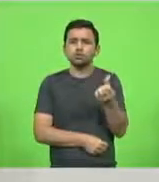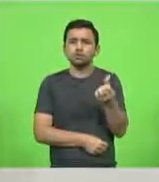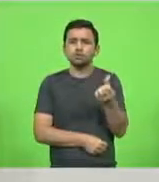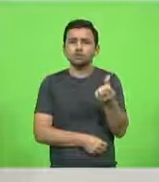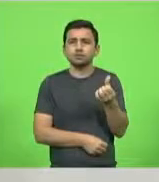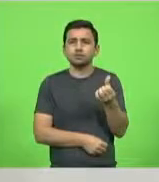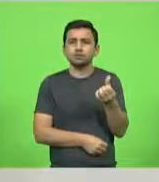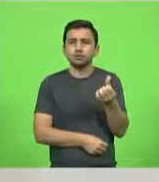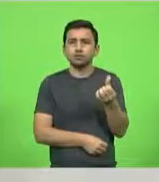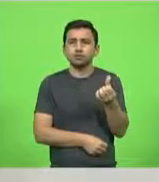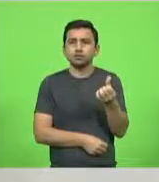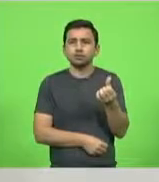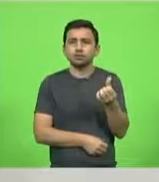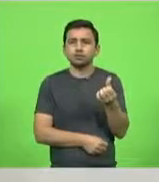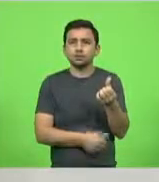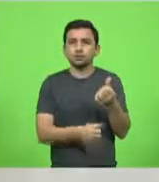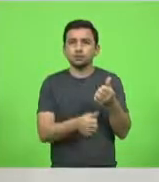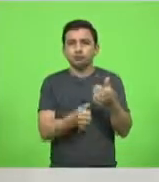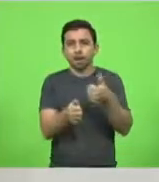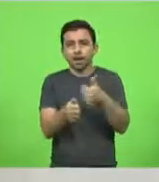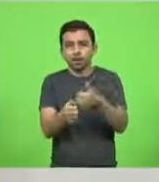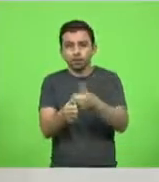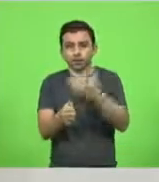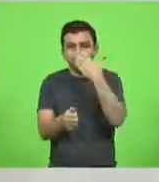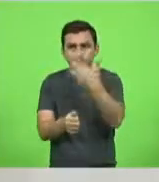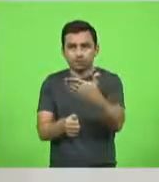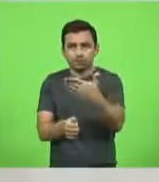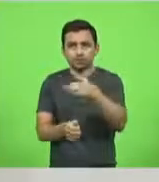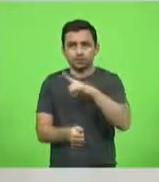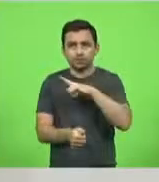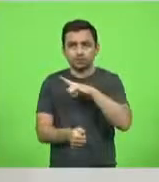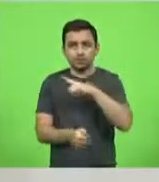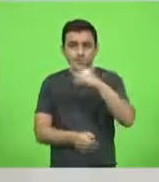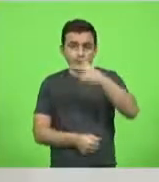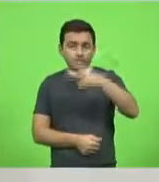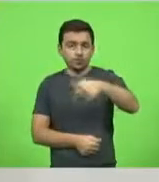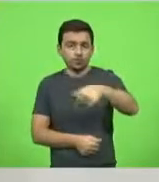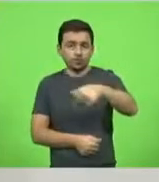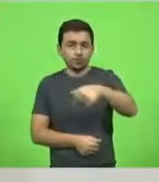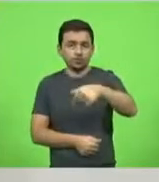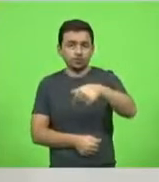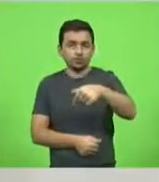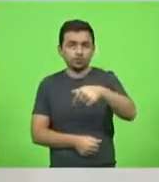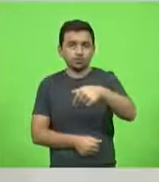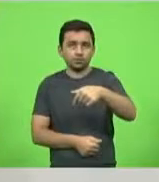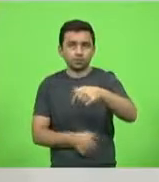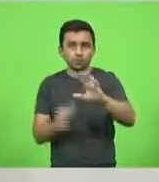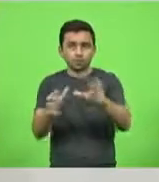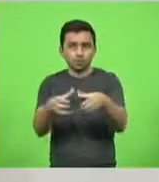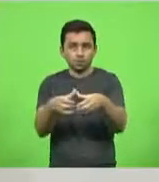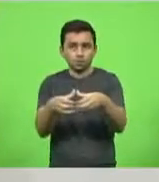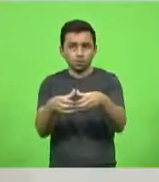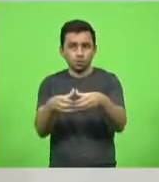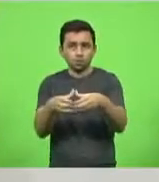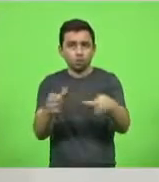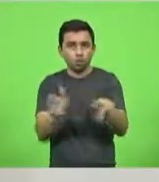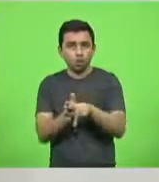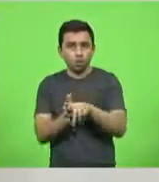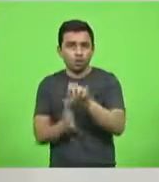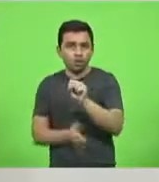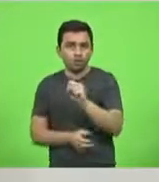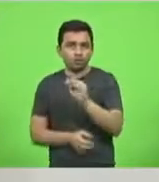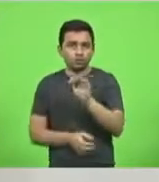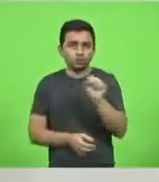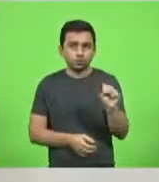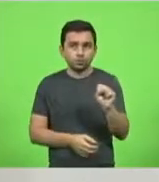Ao lado do 17º, à frente, nós temos o 27º Batalhão, que é sediado na cidade de São Francisco do Sul.